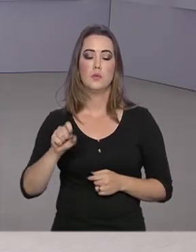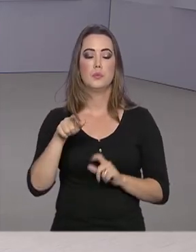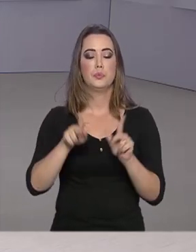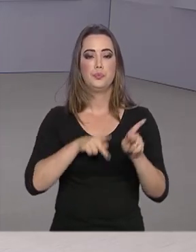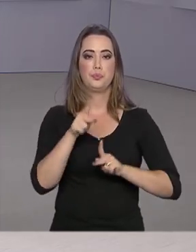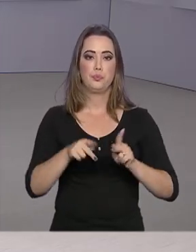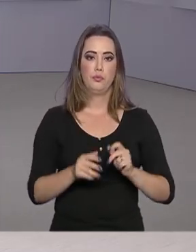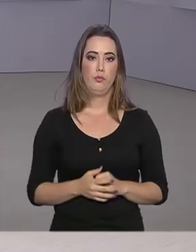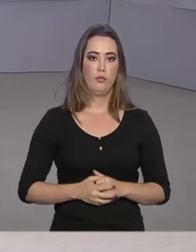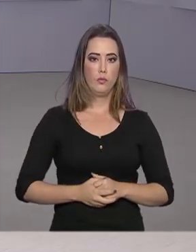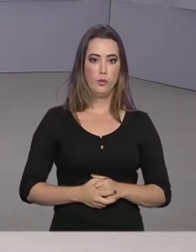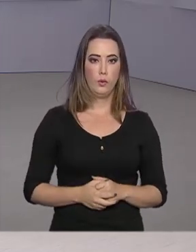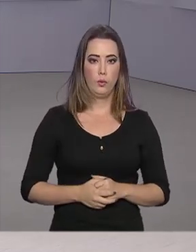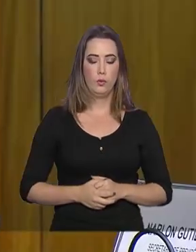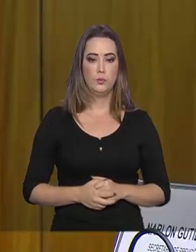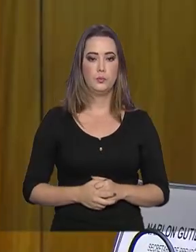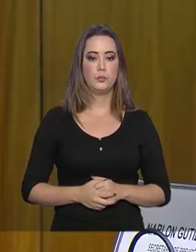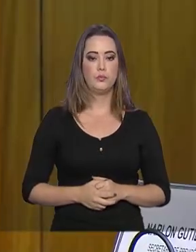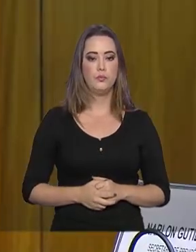para a população.